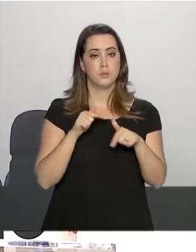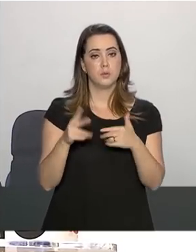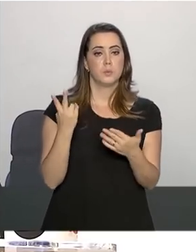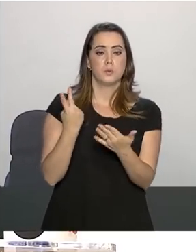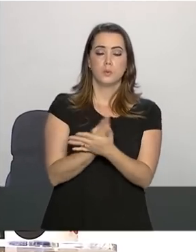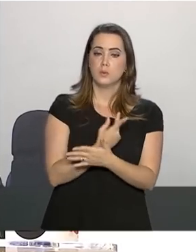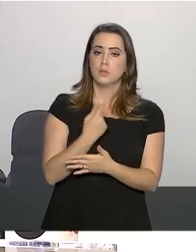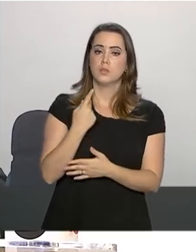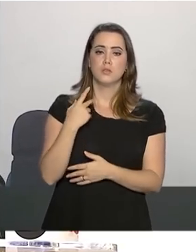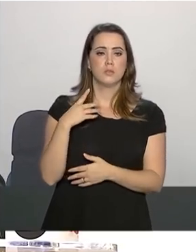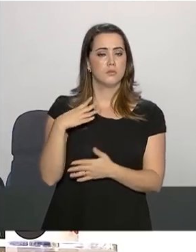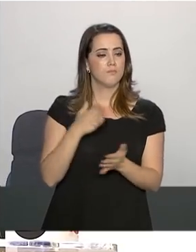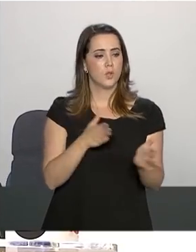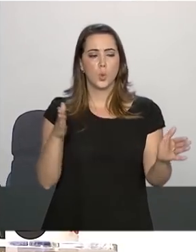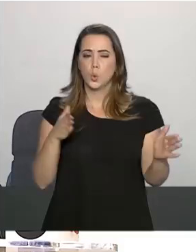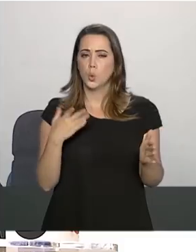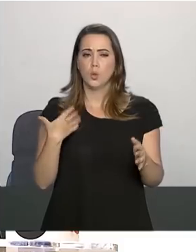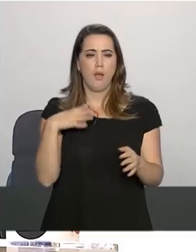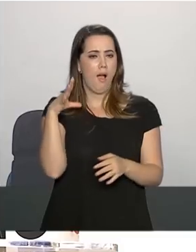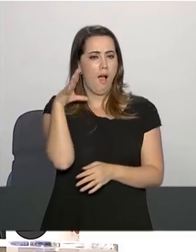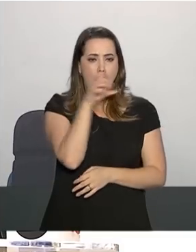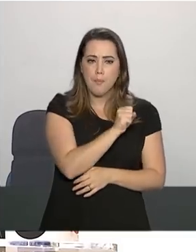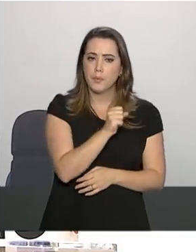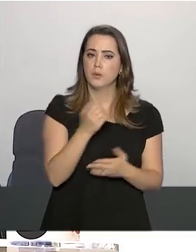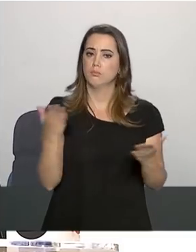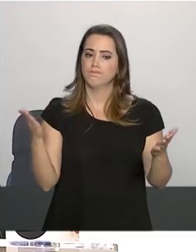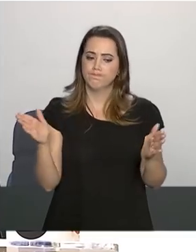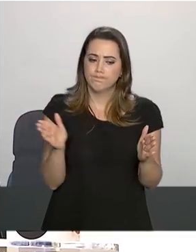isso possa ser feito no prazo menor possível.